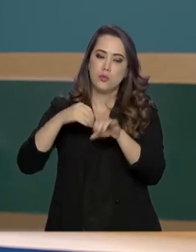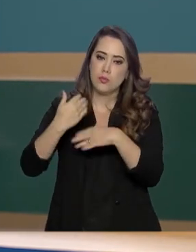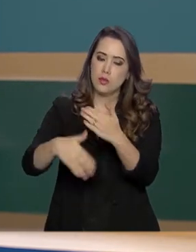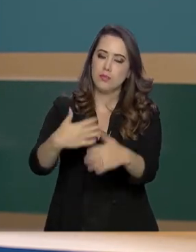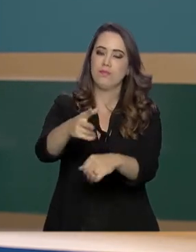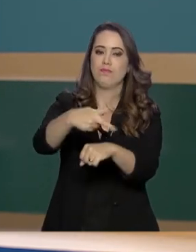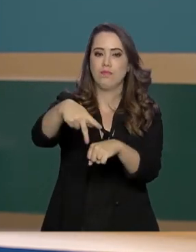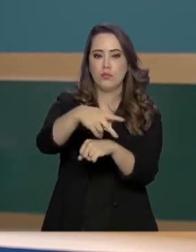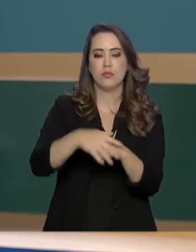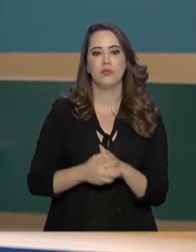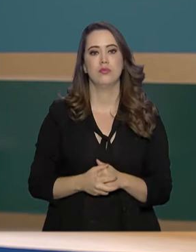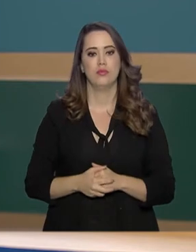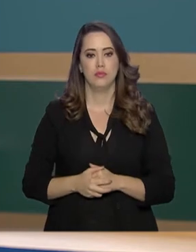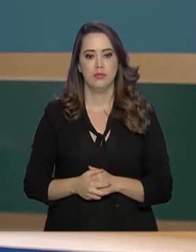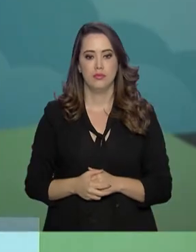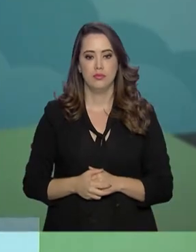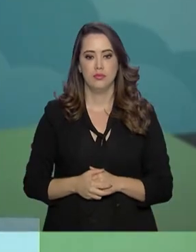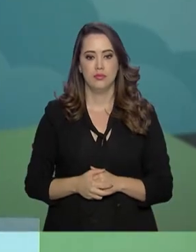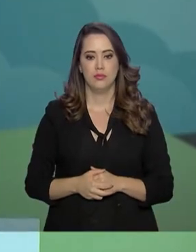desenvolvimento do país.